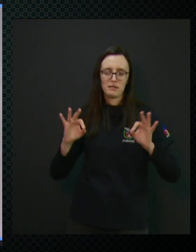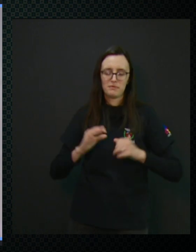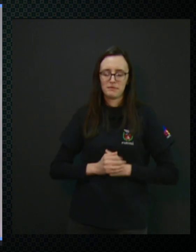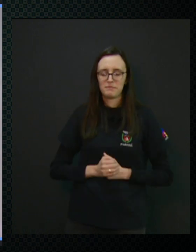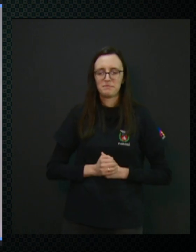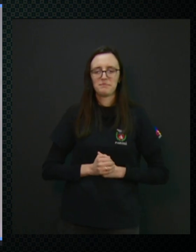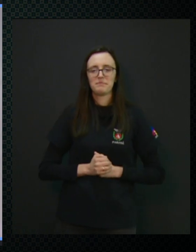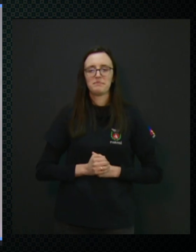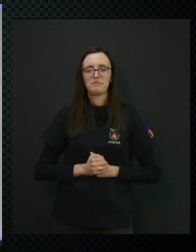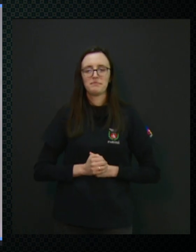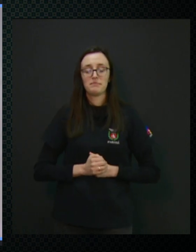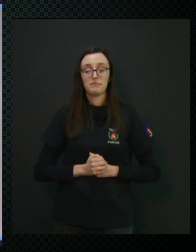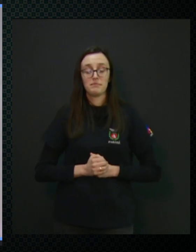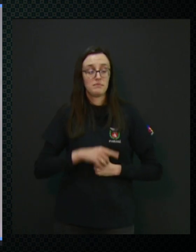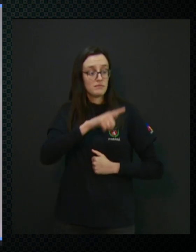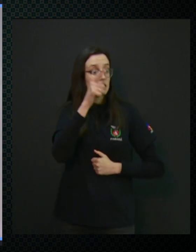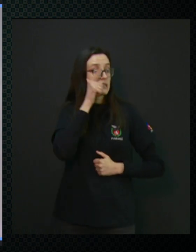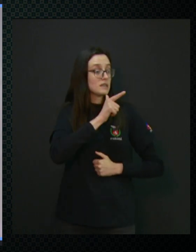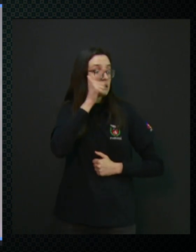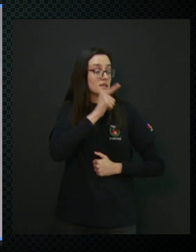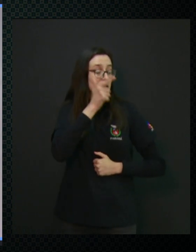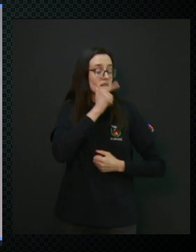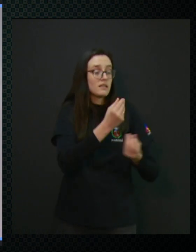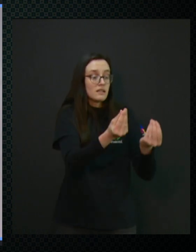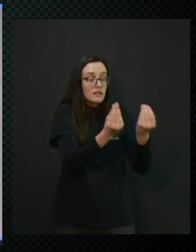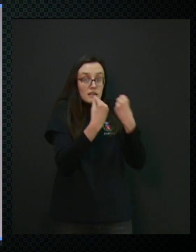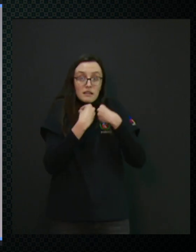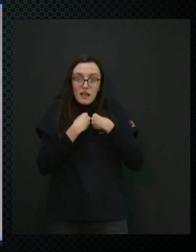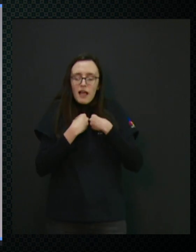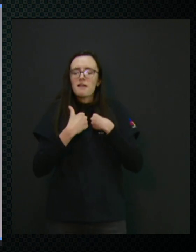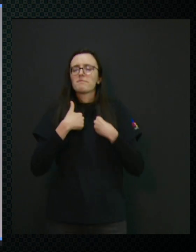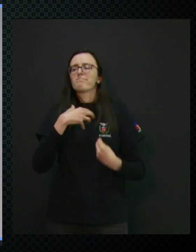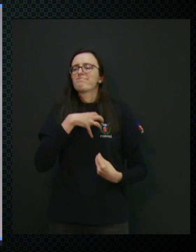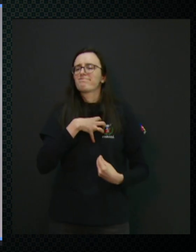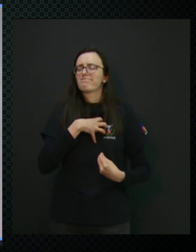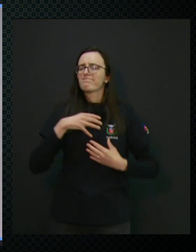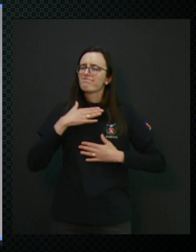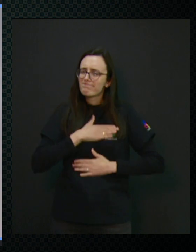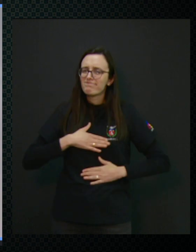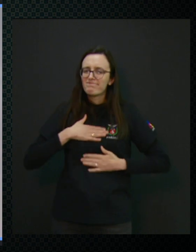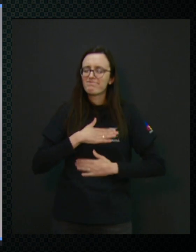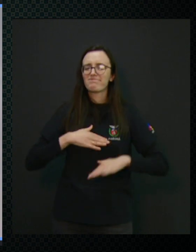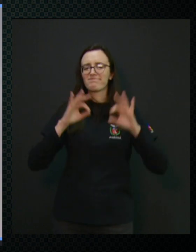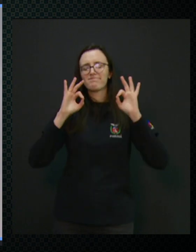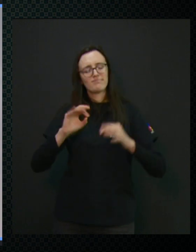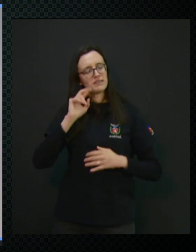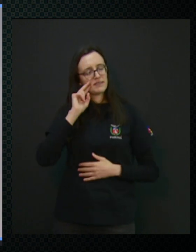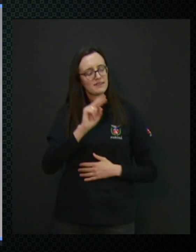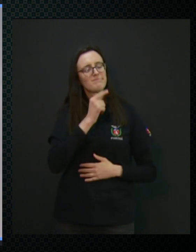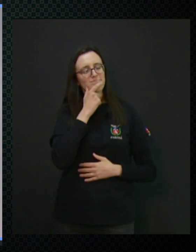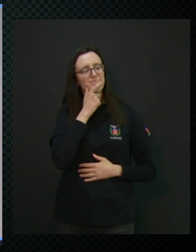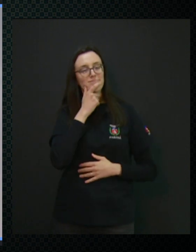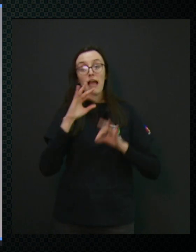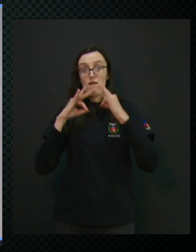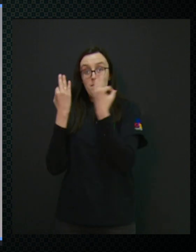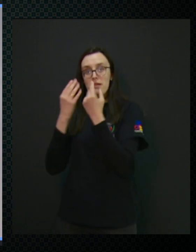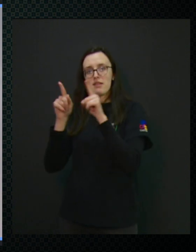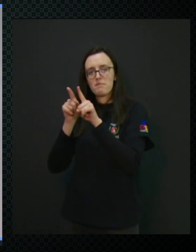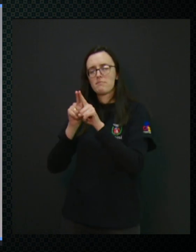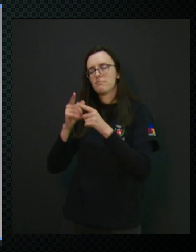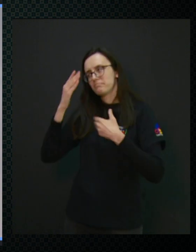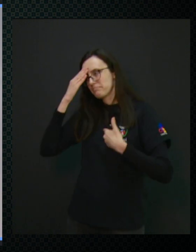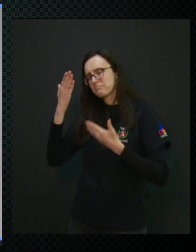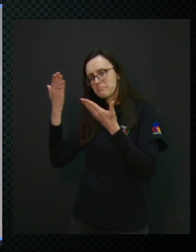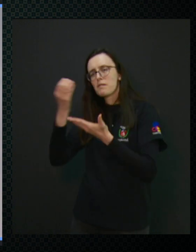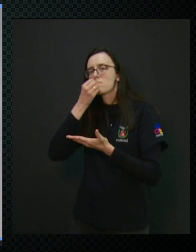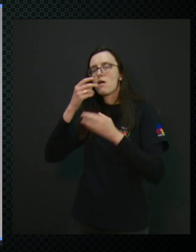um pouco do ganho, a gente se satisfaz muito em ver aquilo e a família também, né, a gratidão da